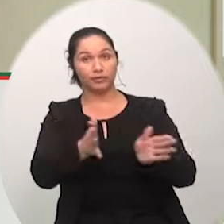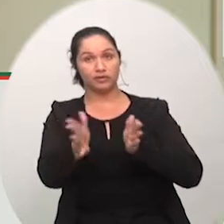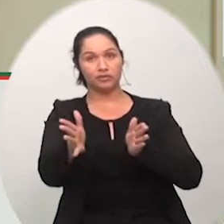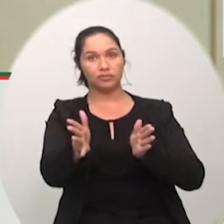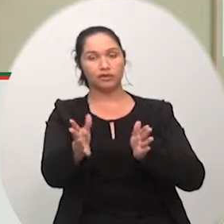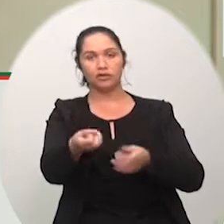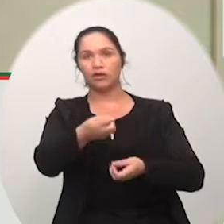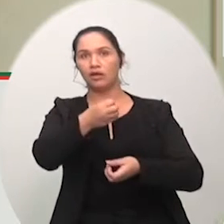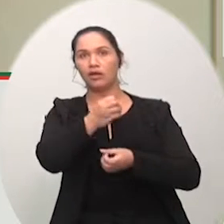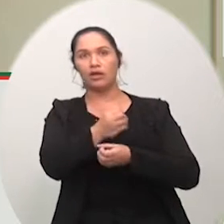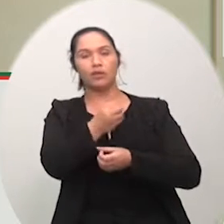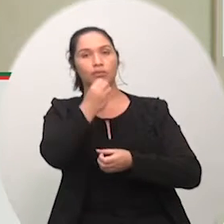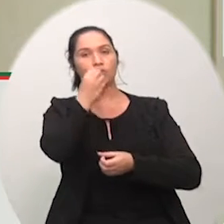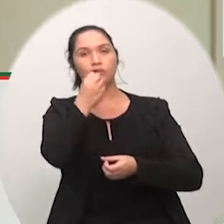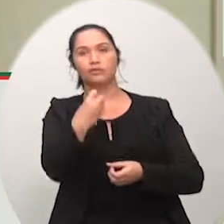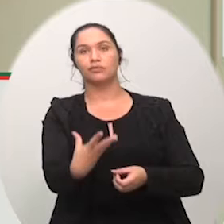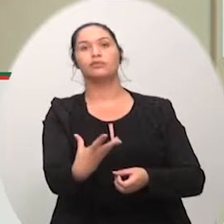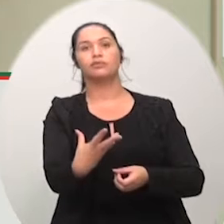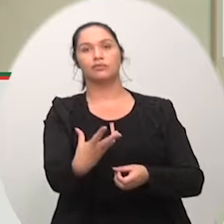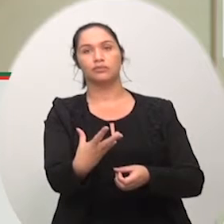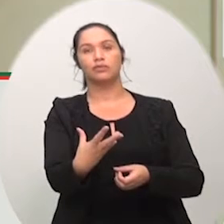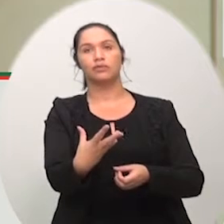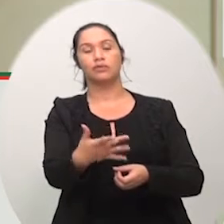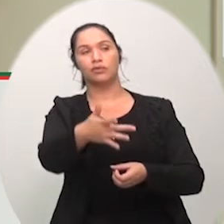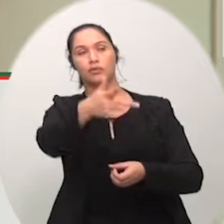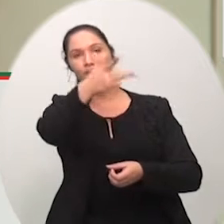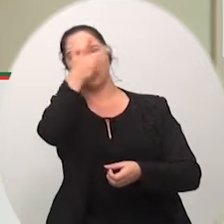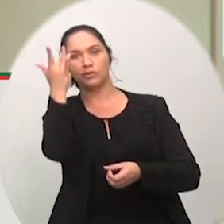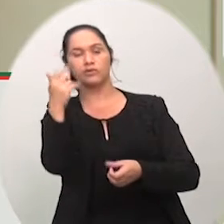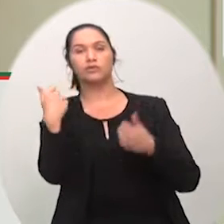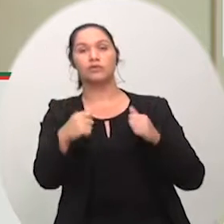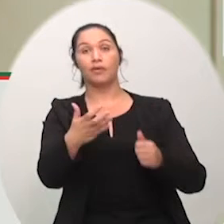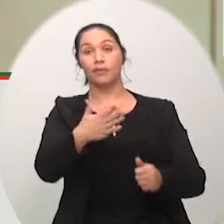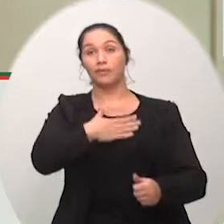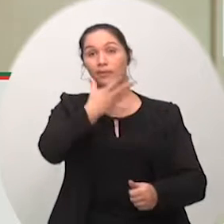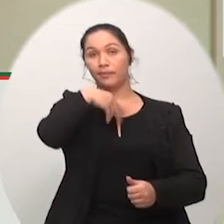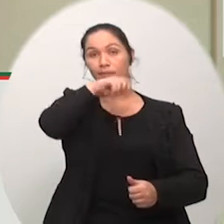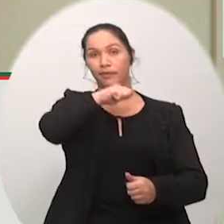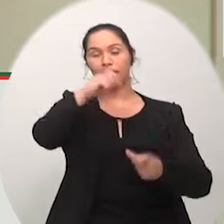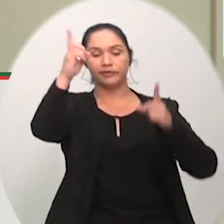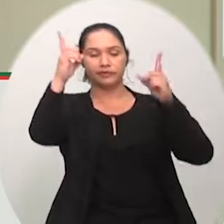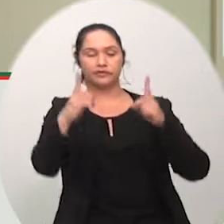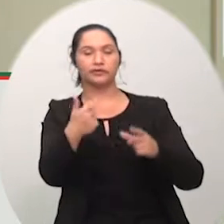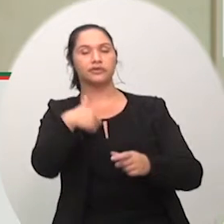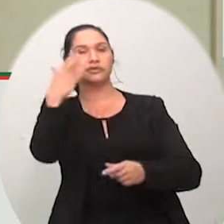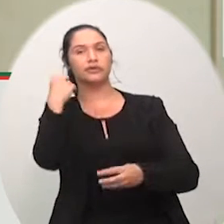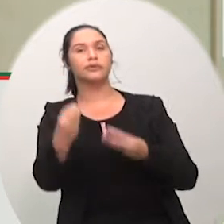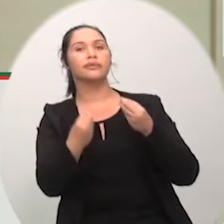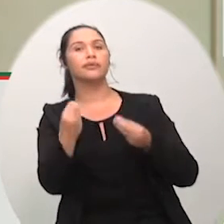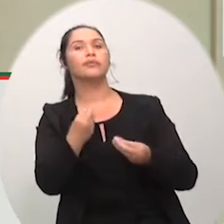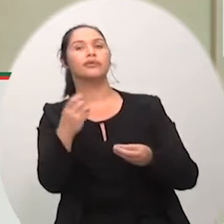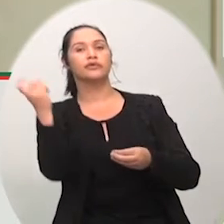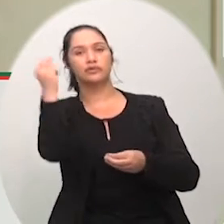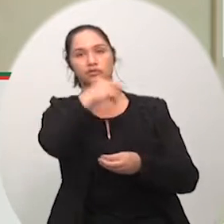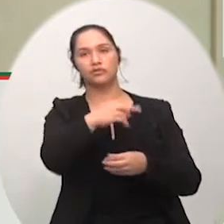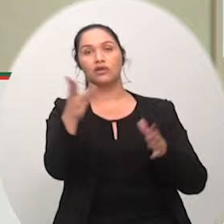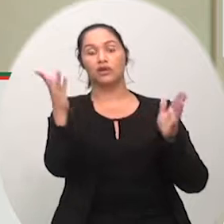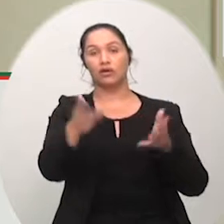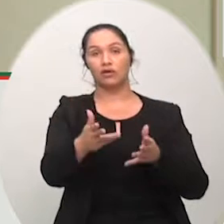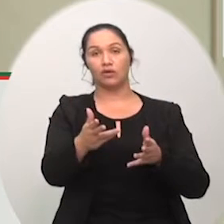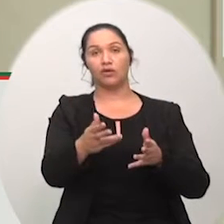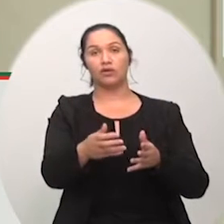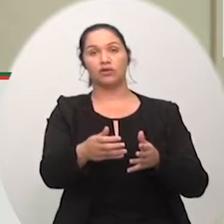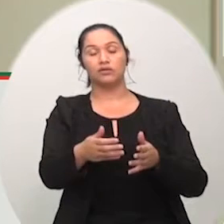precisa eu tenho um pai que é deficiente físico e sei bem o que ele passa nesse caso aqui eu estou falando especificamente das pessoas que tem